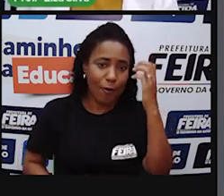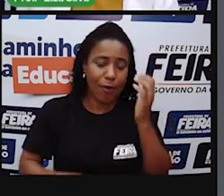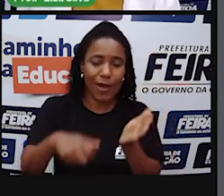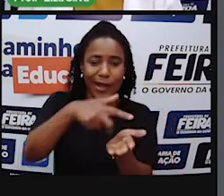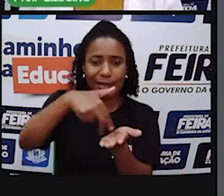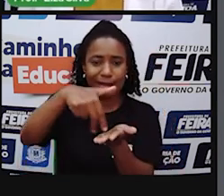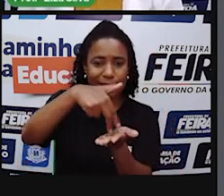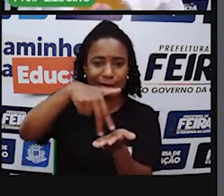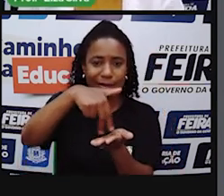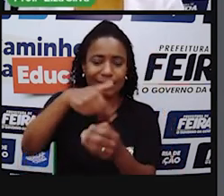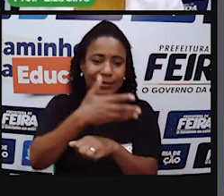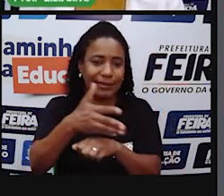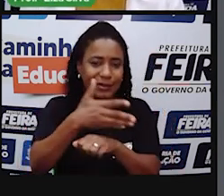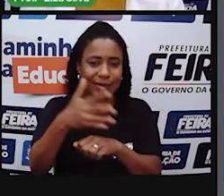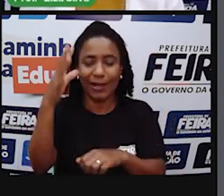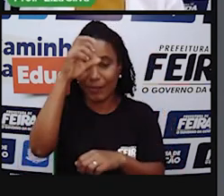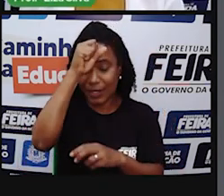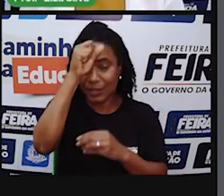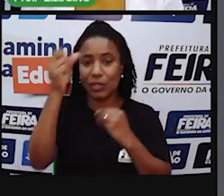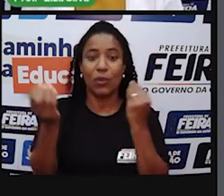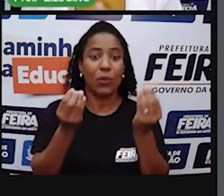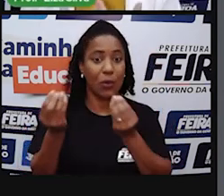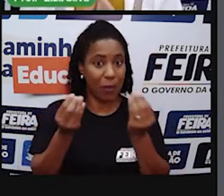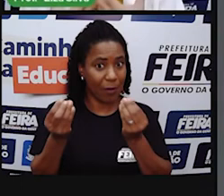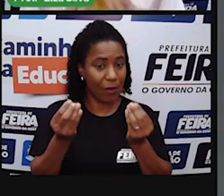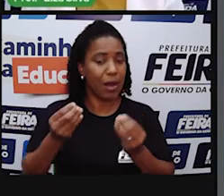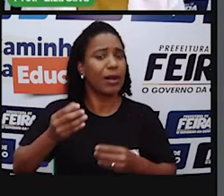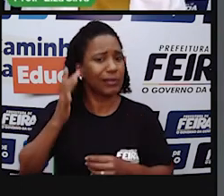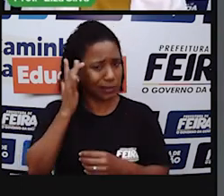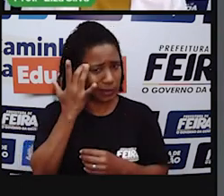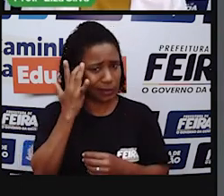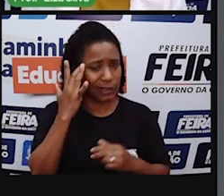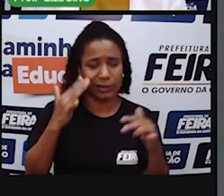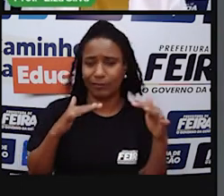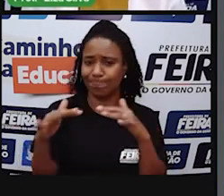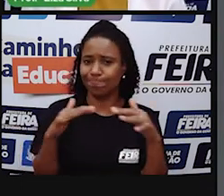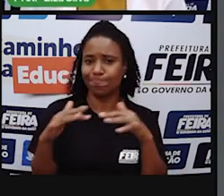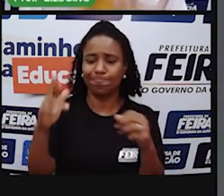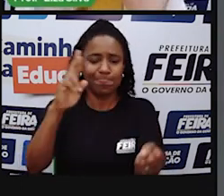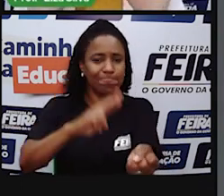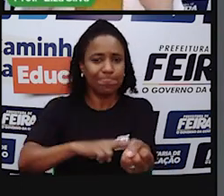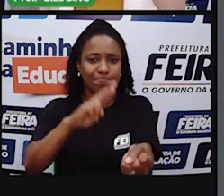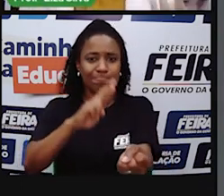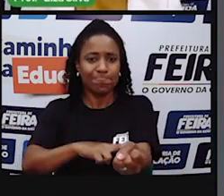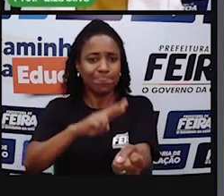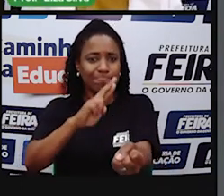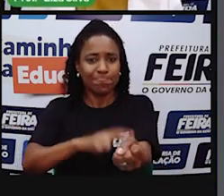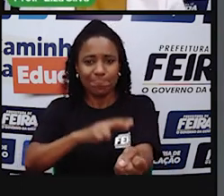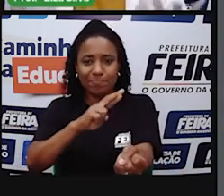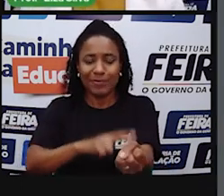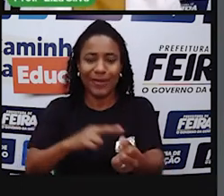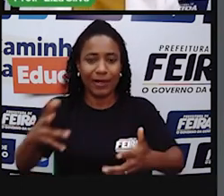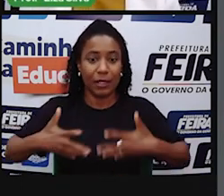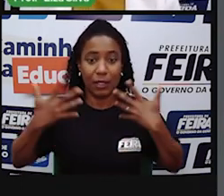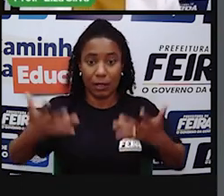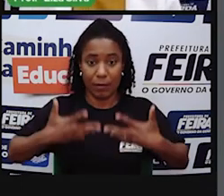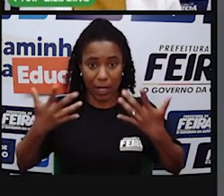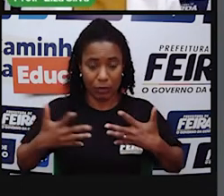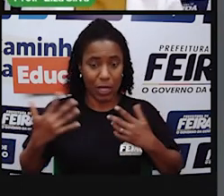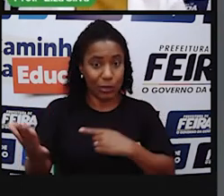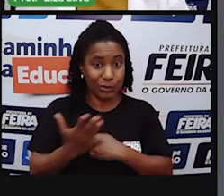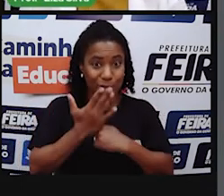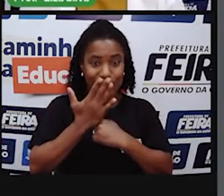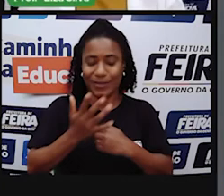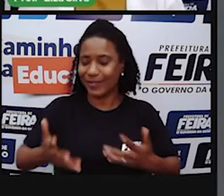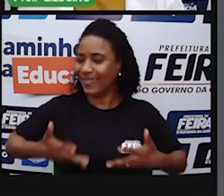ritmo Porque elas gostam Elas acham Que um ritmo Muito animado E que traz Uma alegria Muito grande E saúde